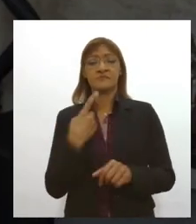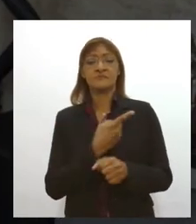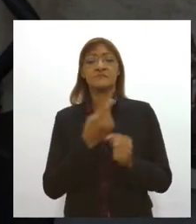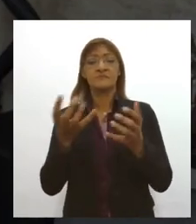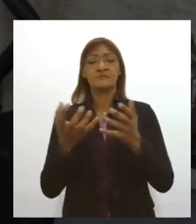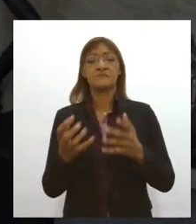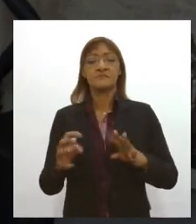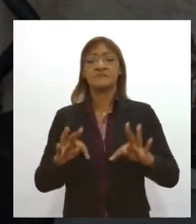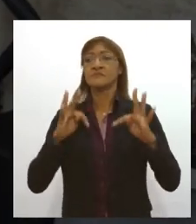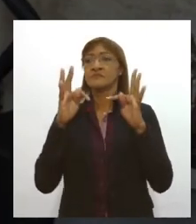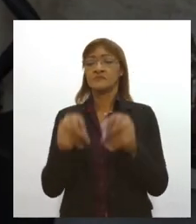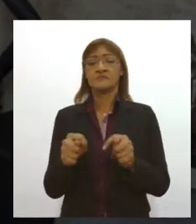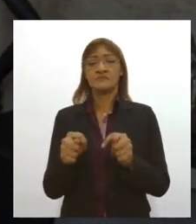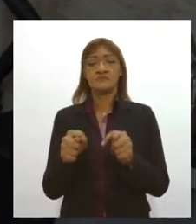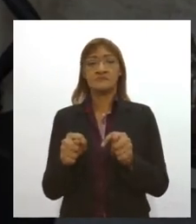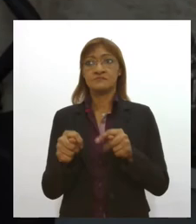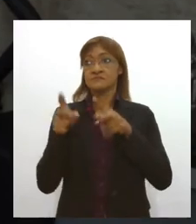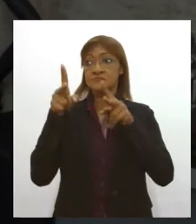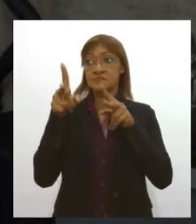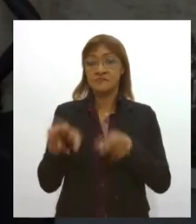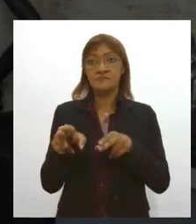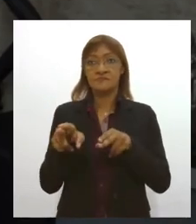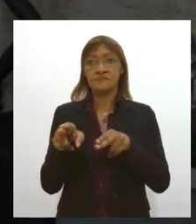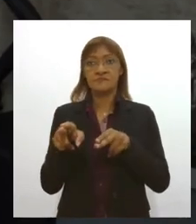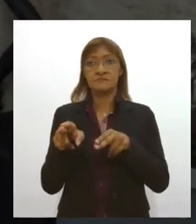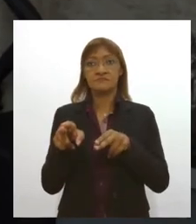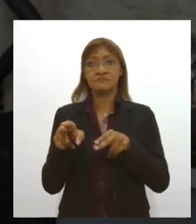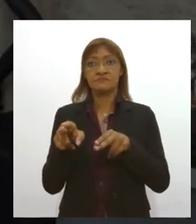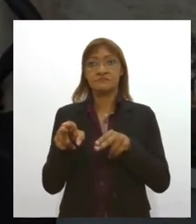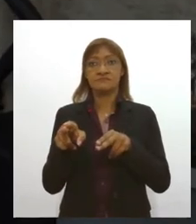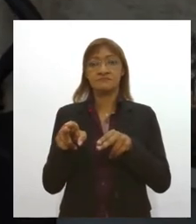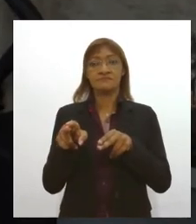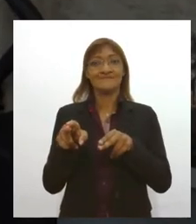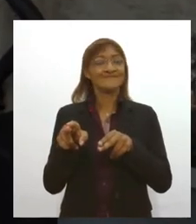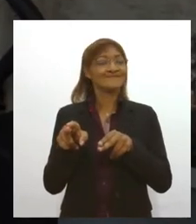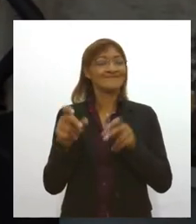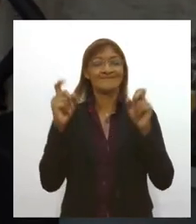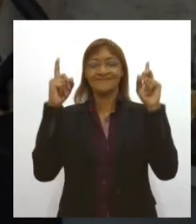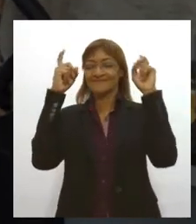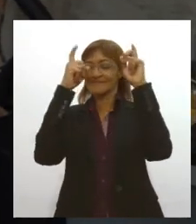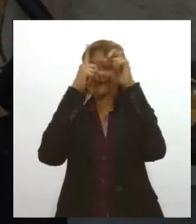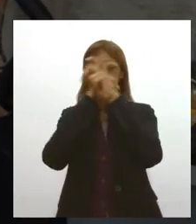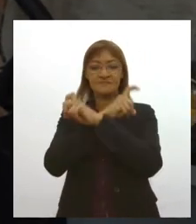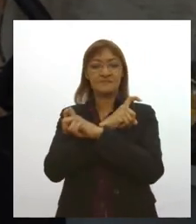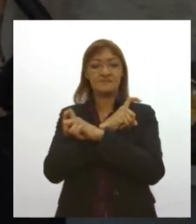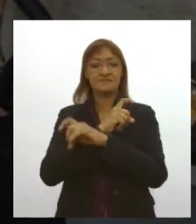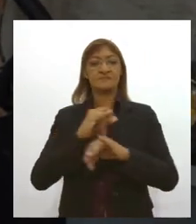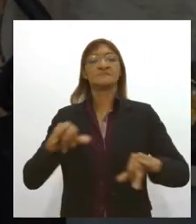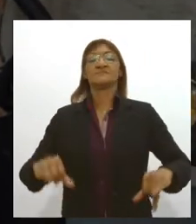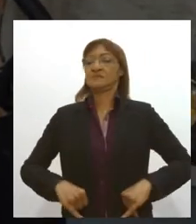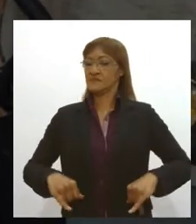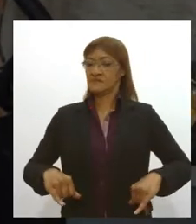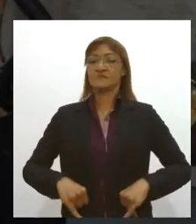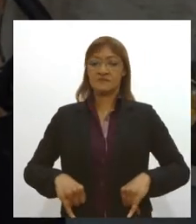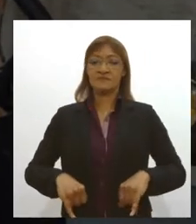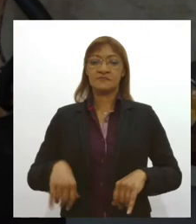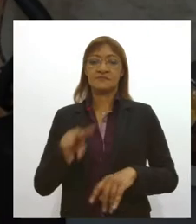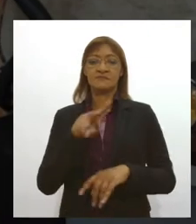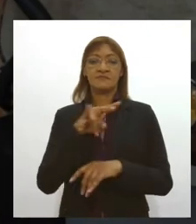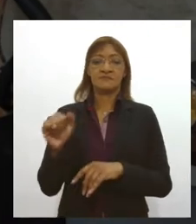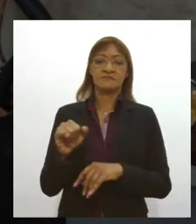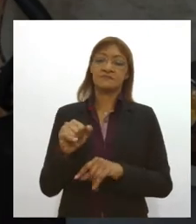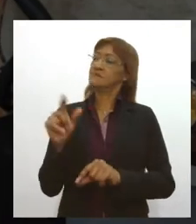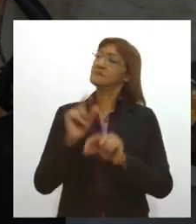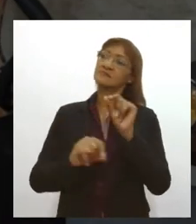todos sejam do meu jeito do jeito da pessoa vai ser muito difícil vai sofrer lidar com chefes difíceis